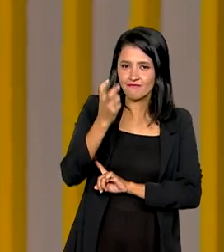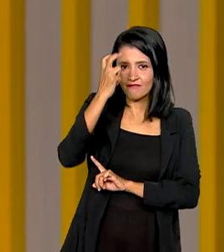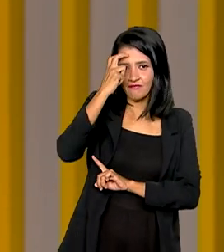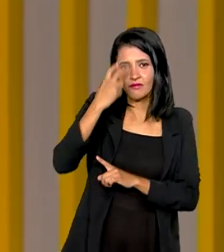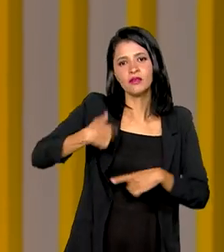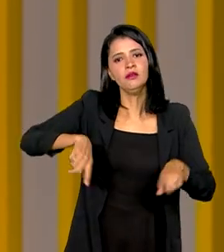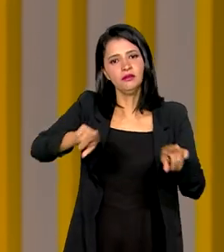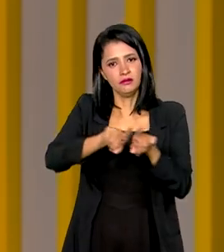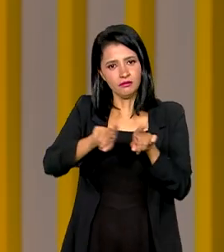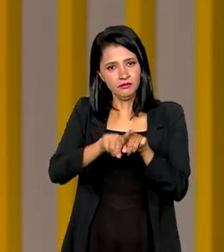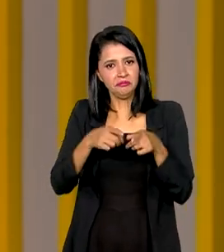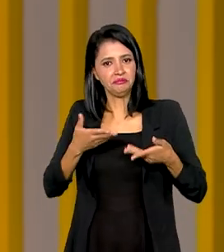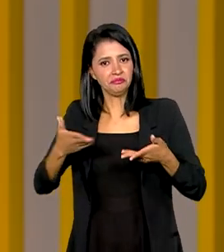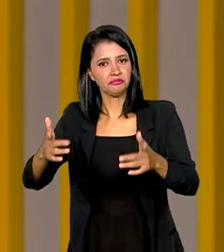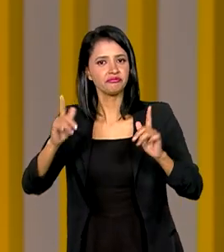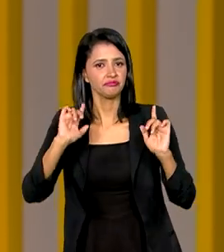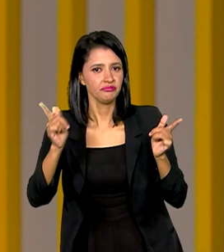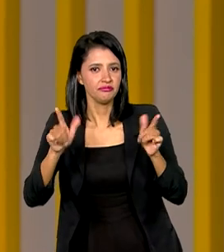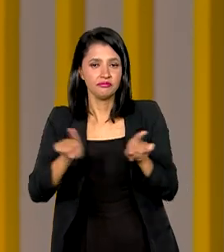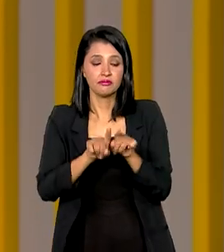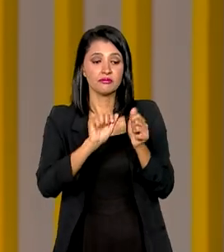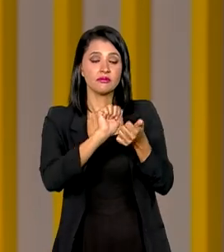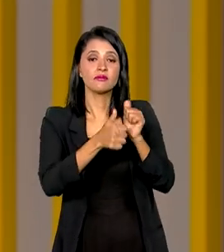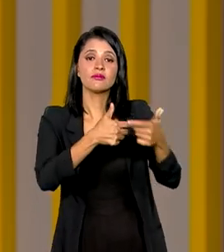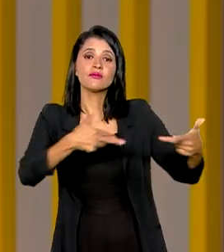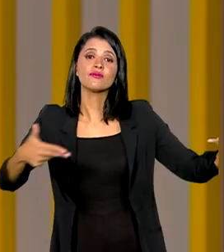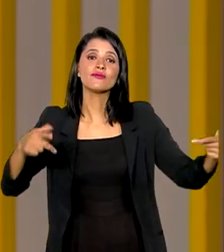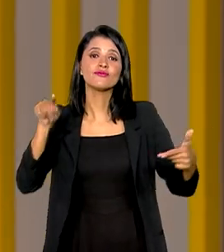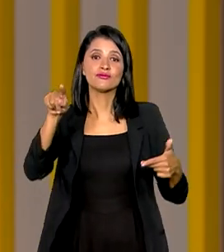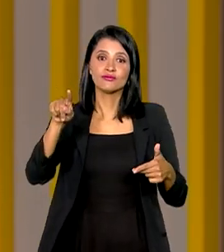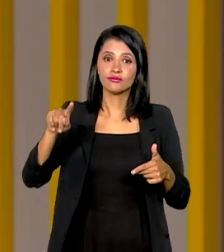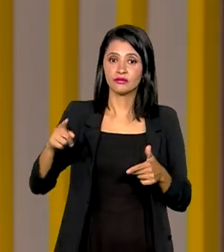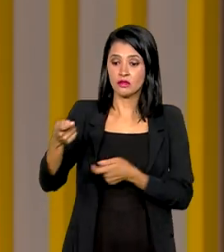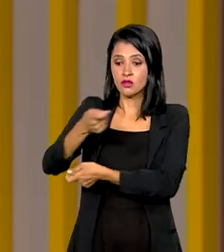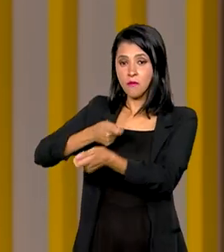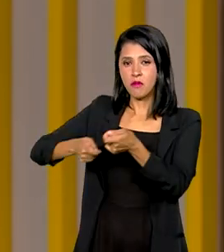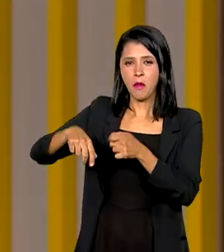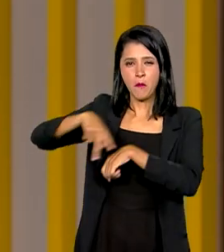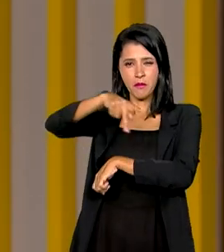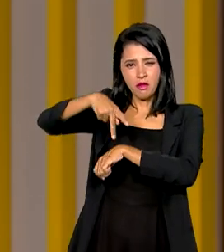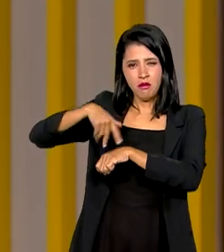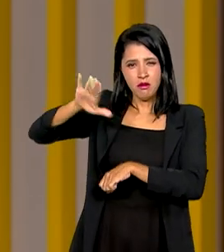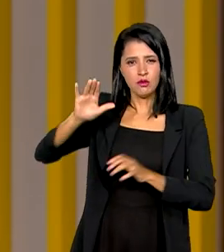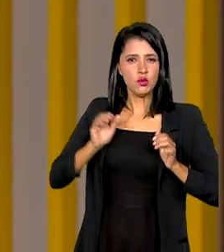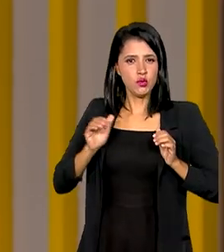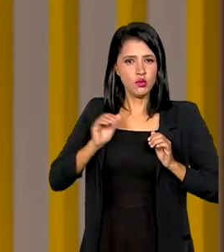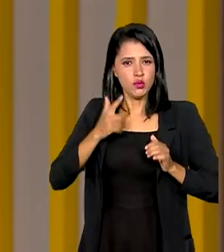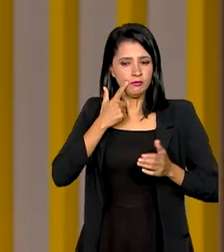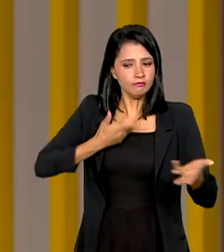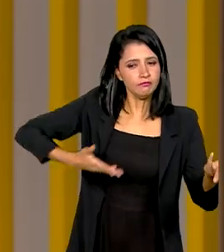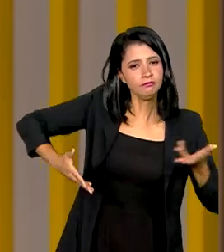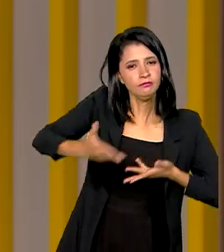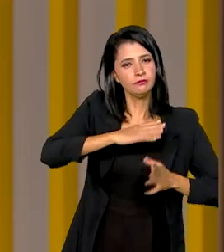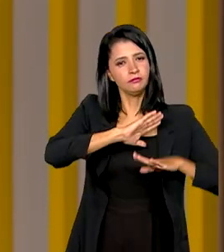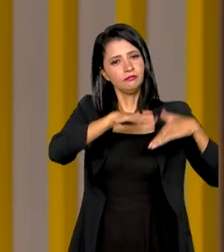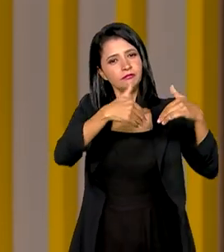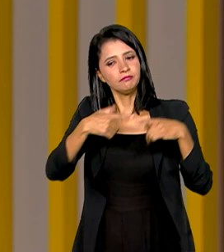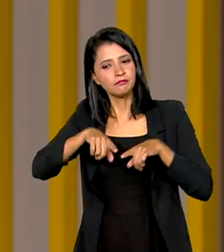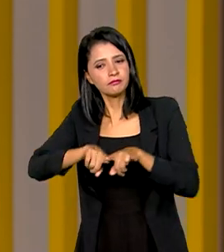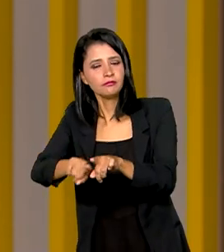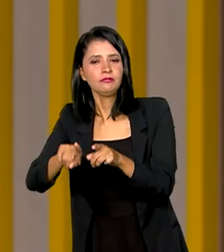que também é um centro de lazer e de esportes, que as maiores economias do mundo tentam harmonizar desenvolvimento com